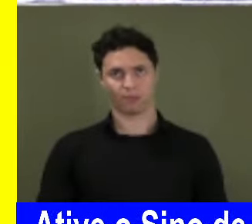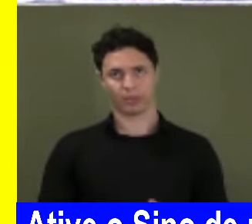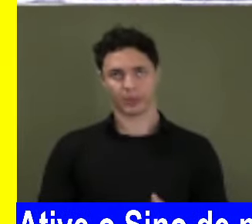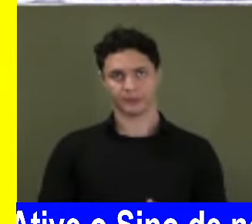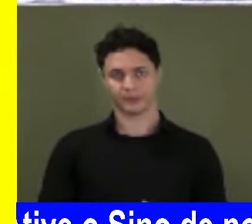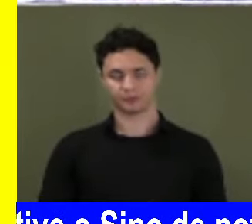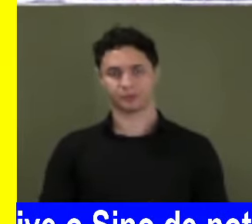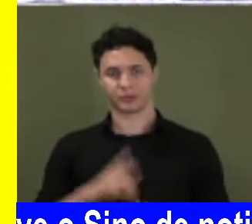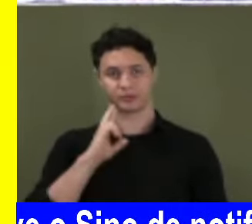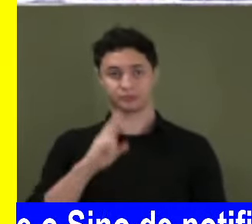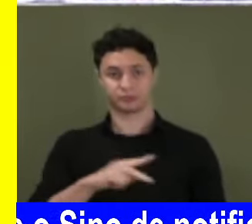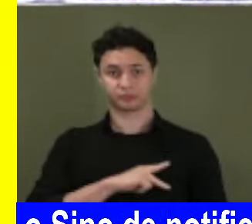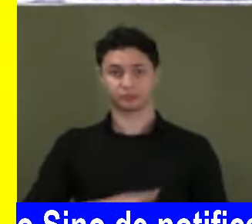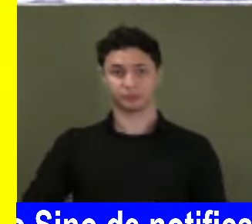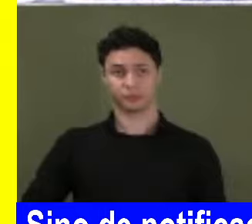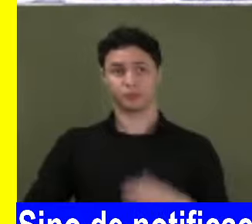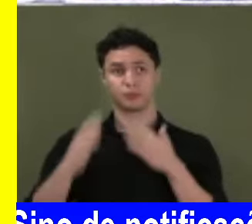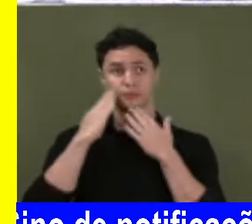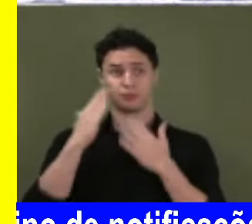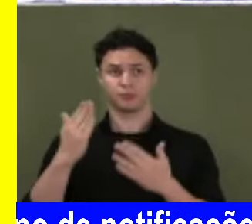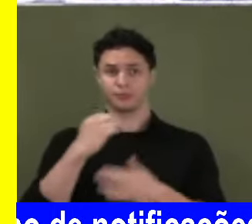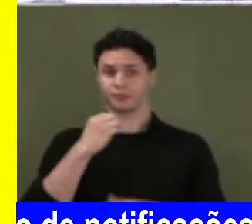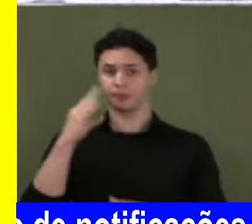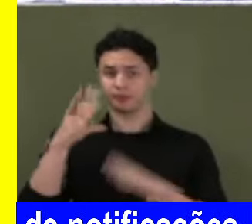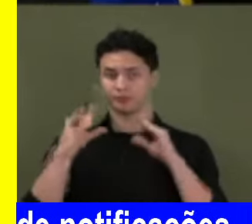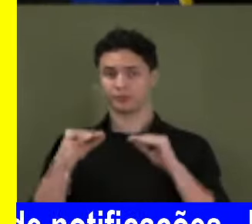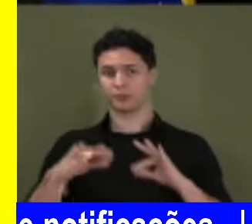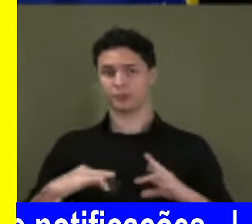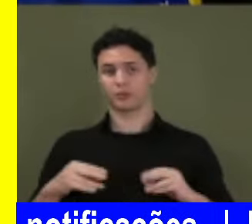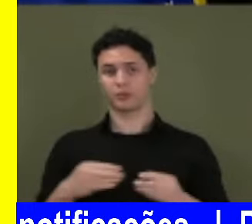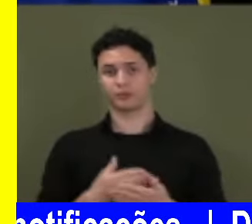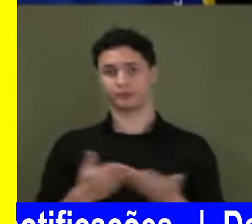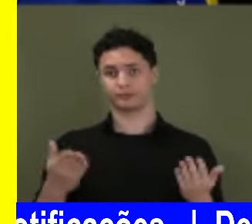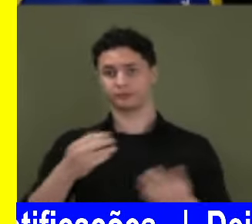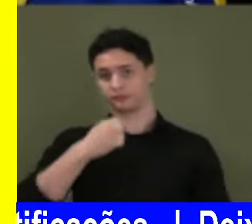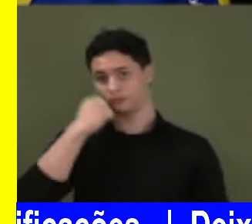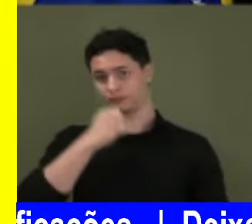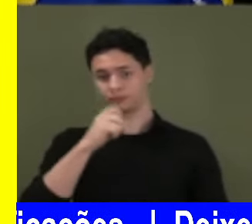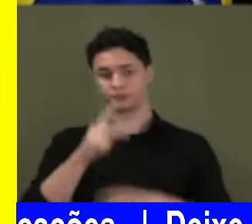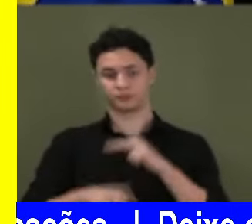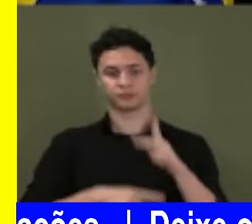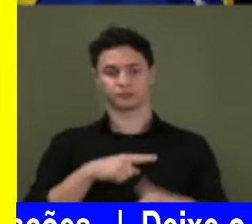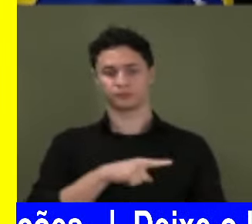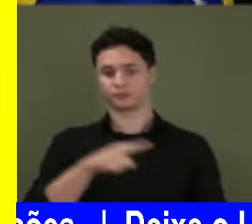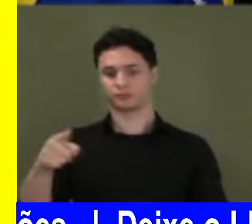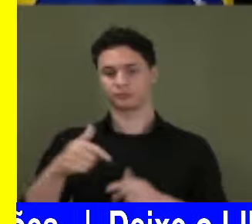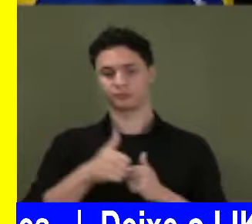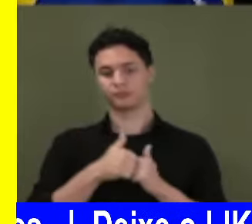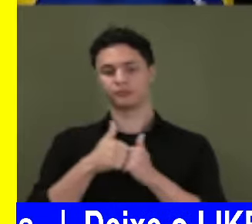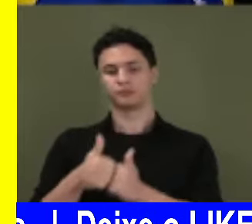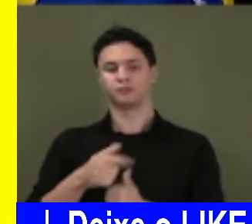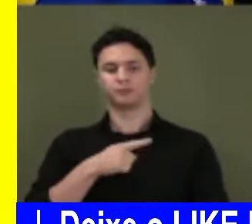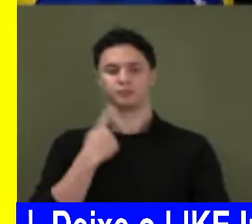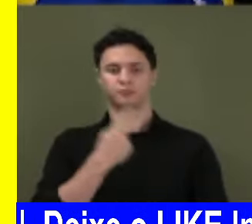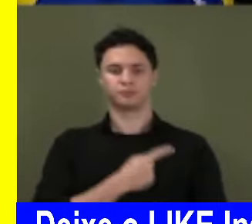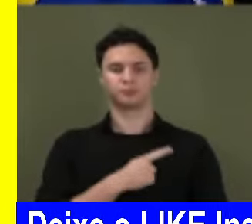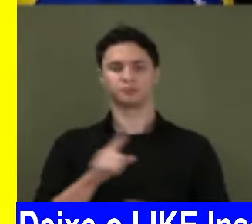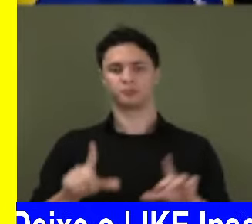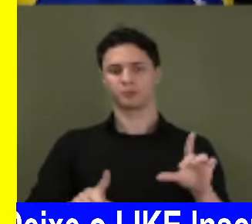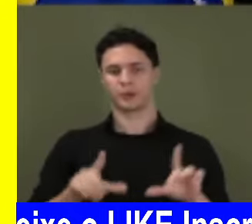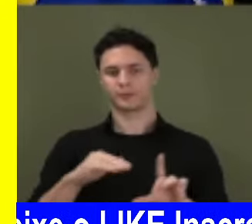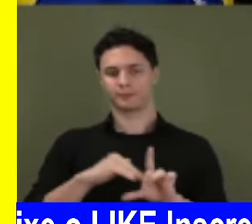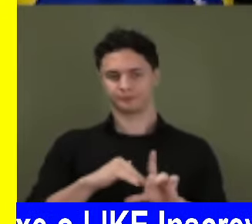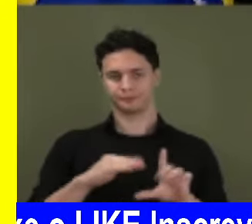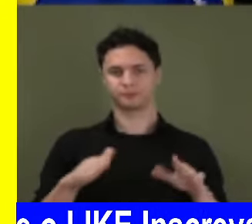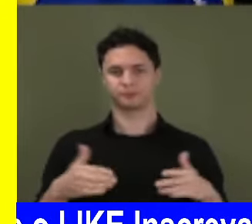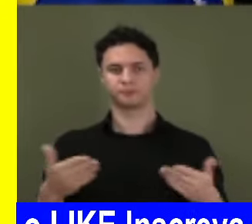Seu presidente, muito obrigado. Boa noite aos senadores, senadoras, a população que acompanha a gente pela TV Senado e aos servidores dessa casa.